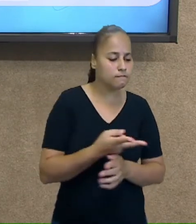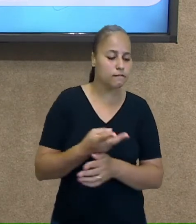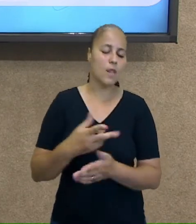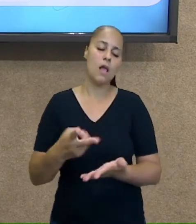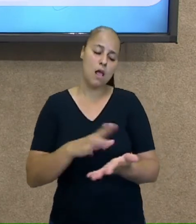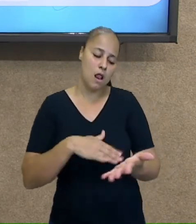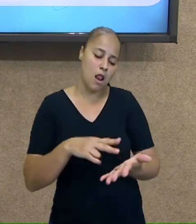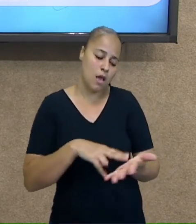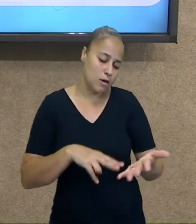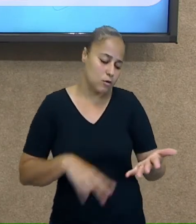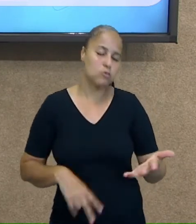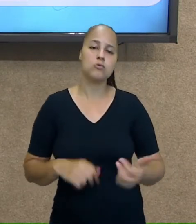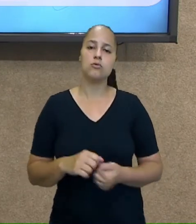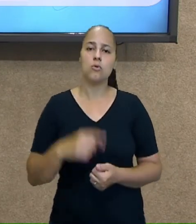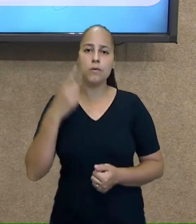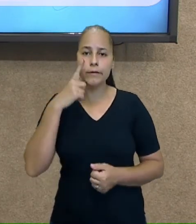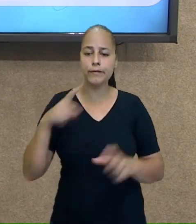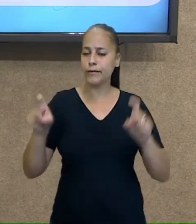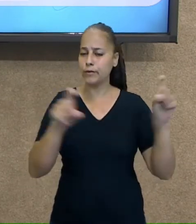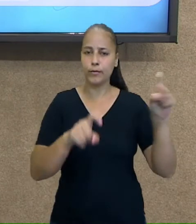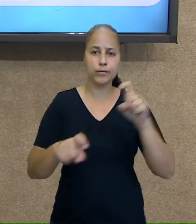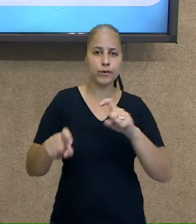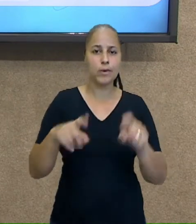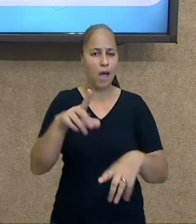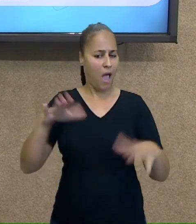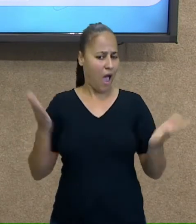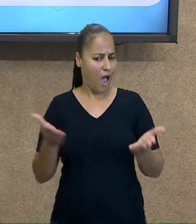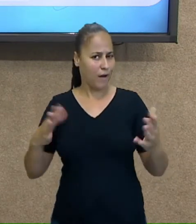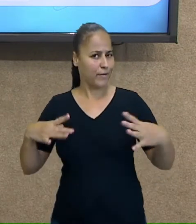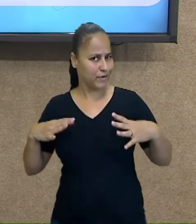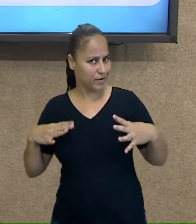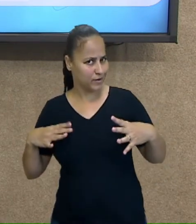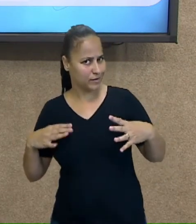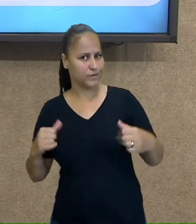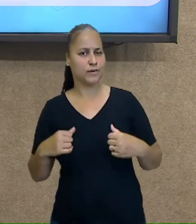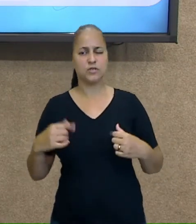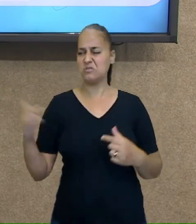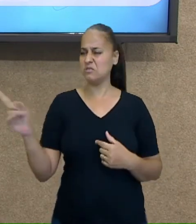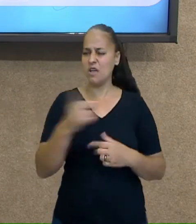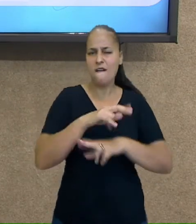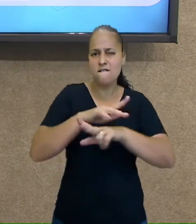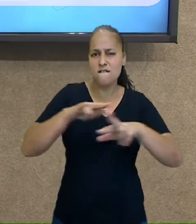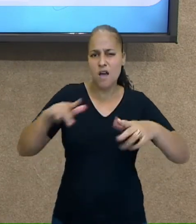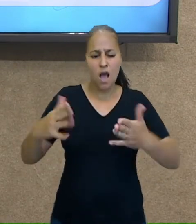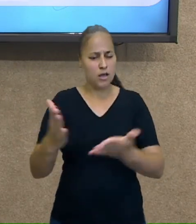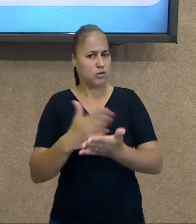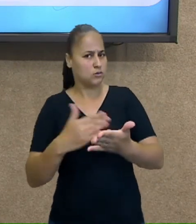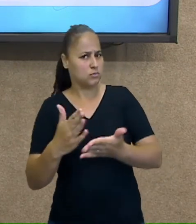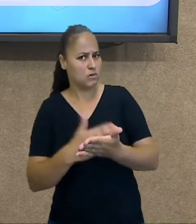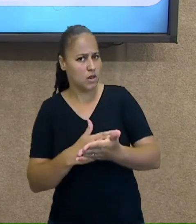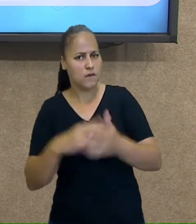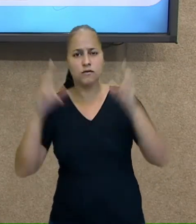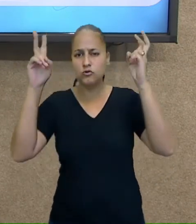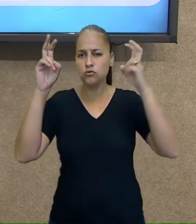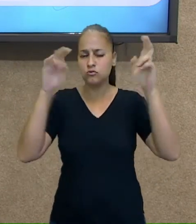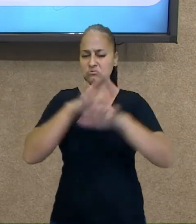leitura. Então, agora, nas férias, existem vários livros com temas